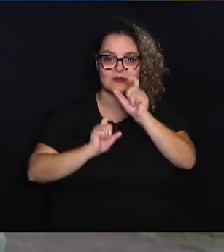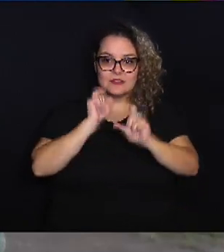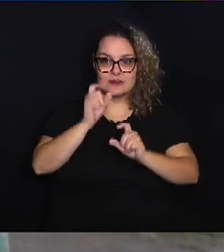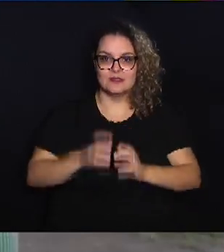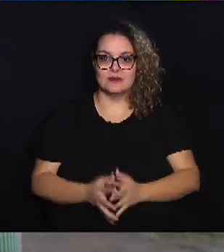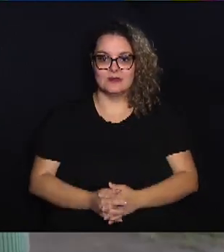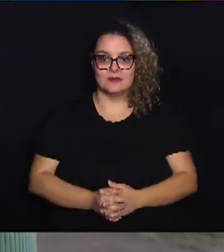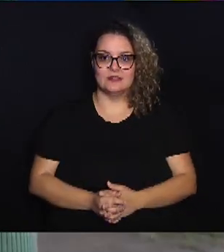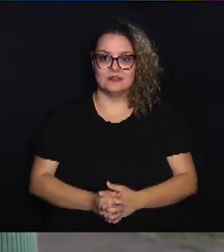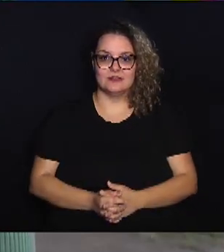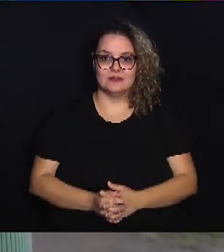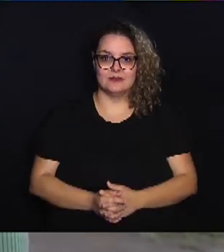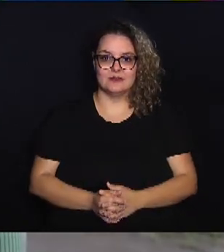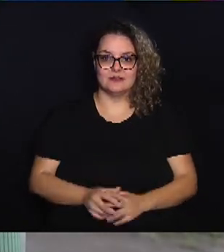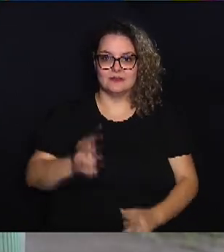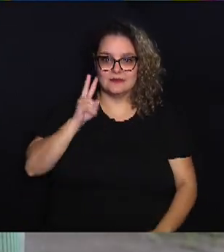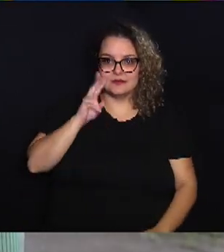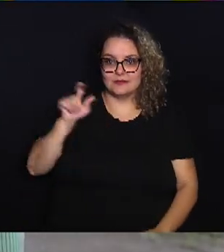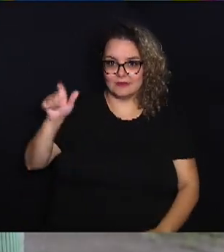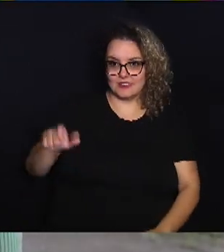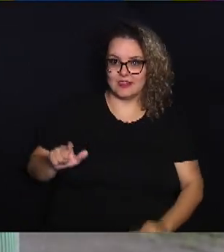ver a luta dela